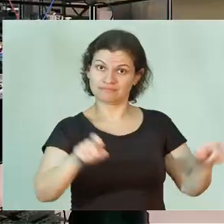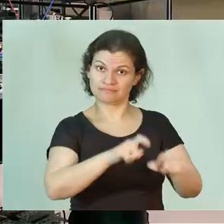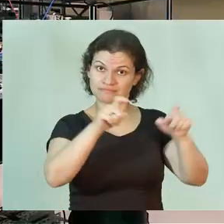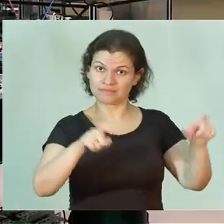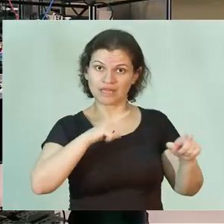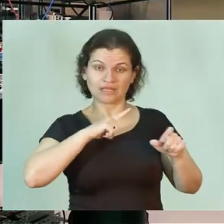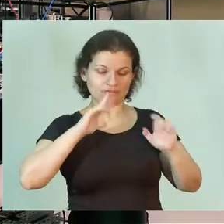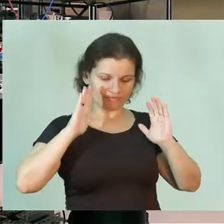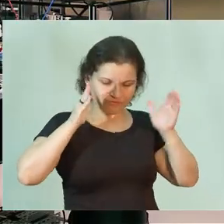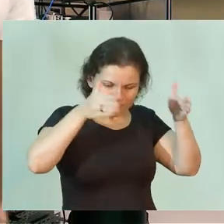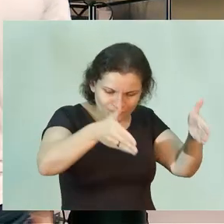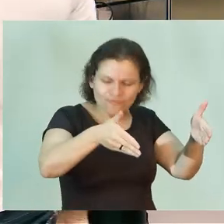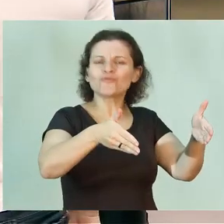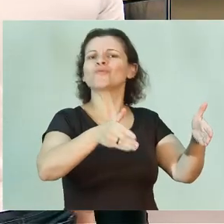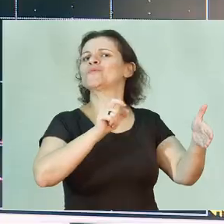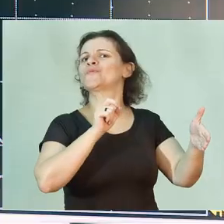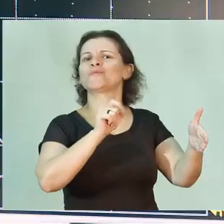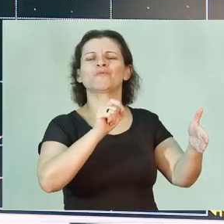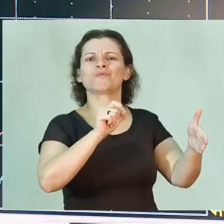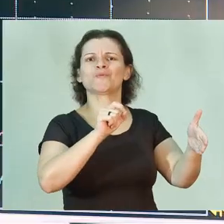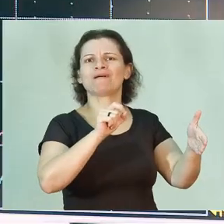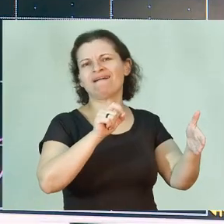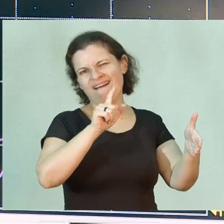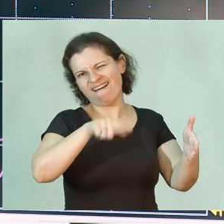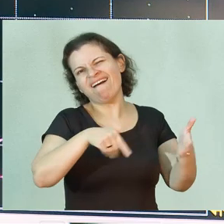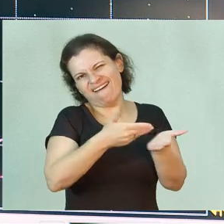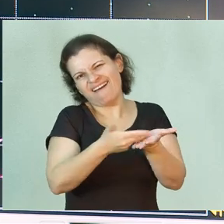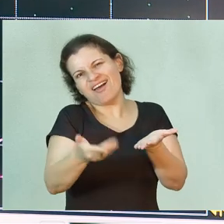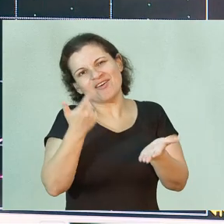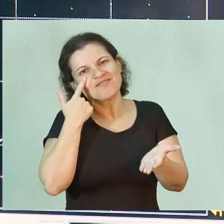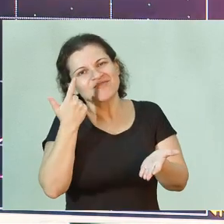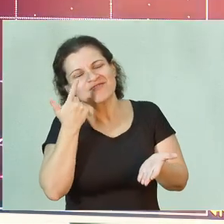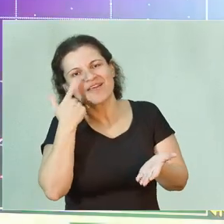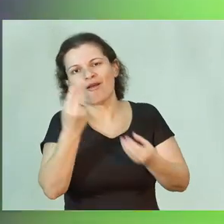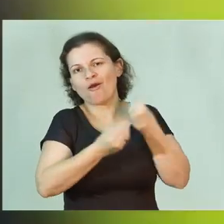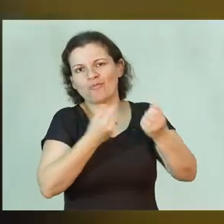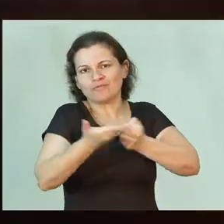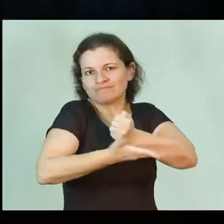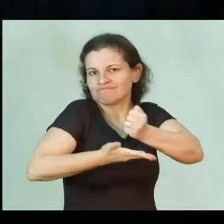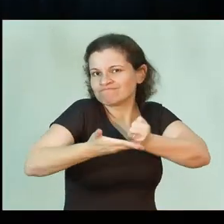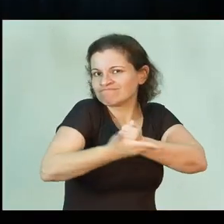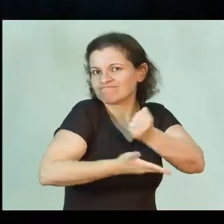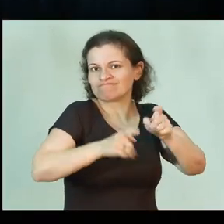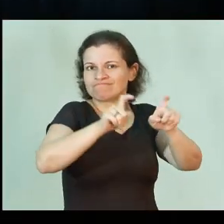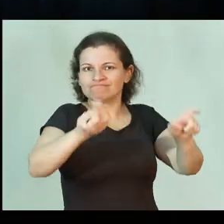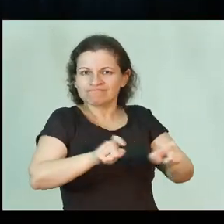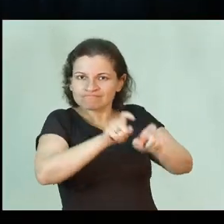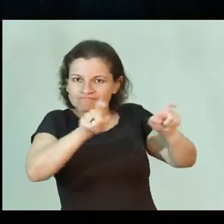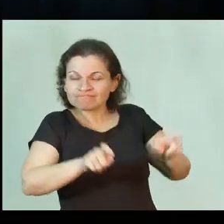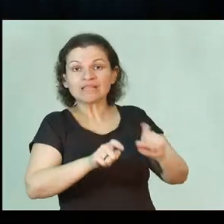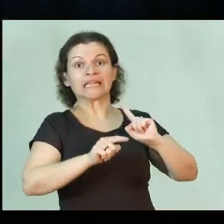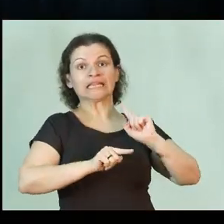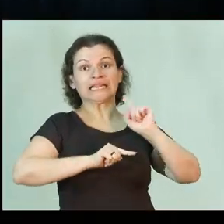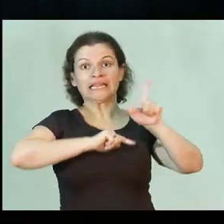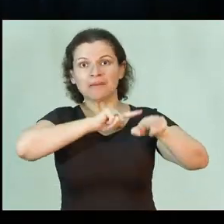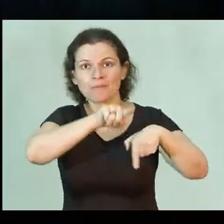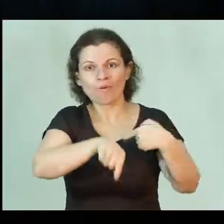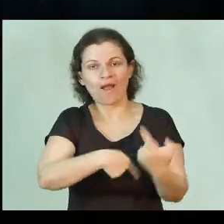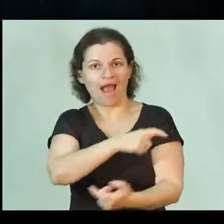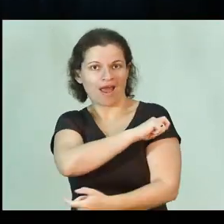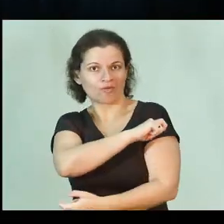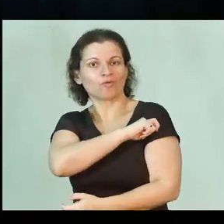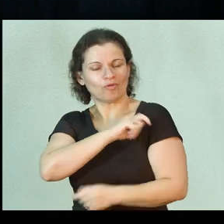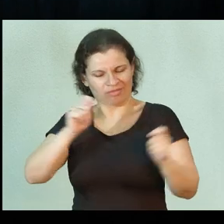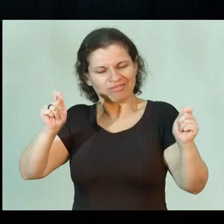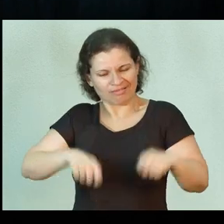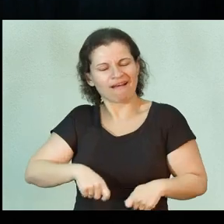ele tem um foco... Bom, inicialmente você vai ver toda a parte de fundamentos da computação e depois o aluno